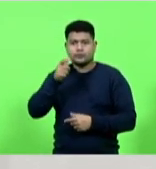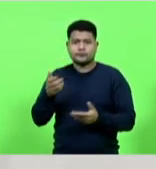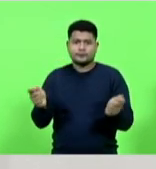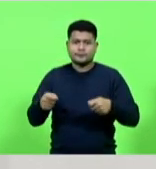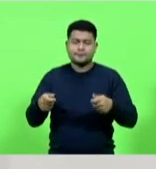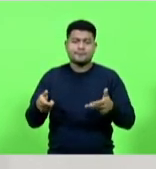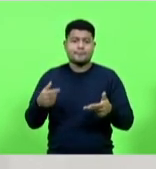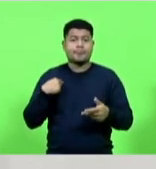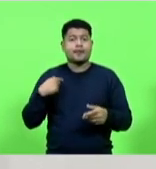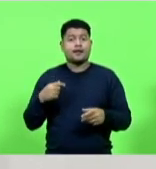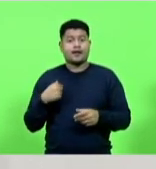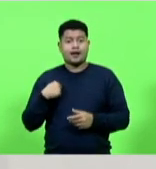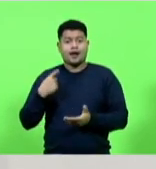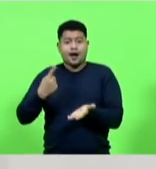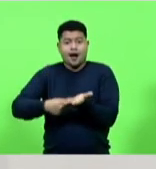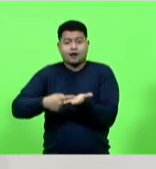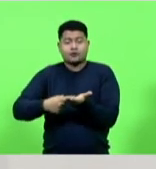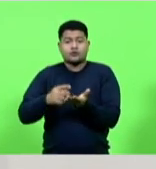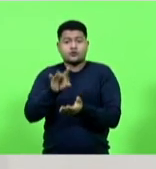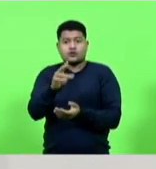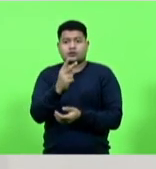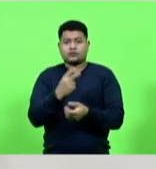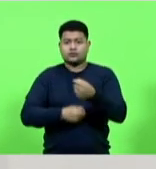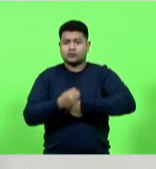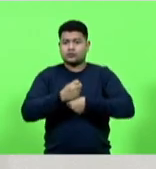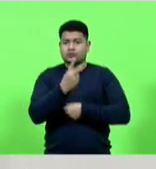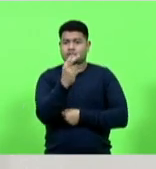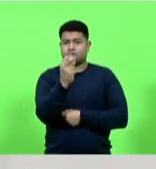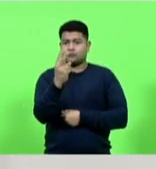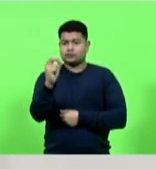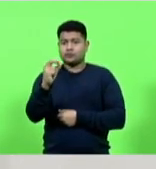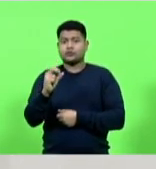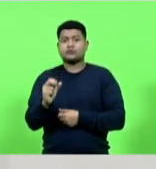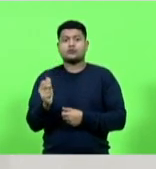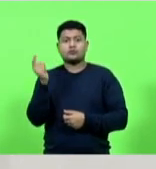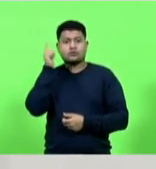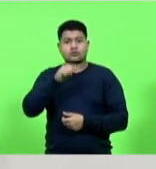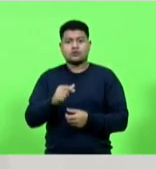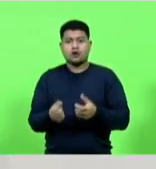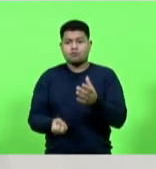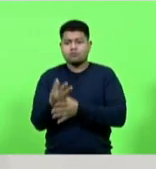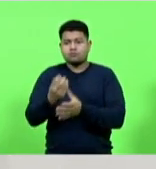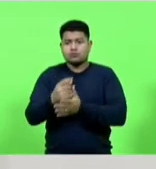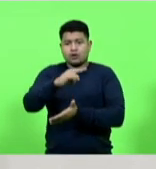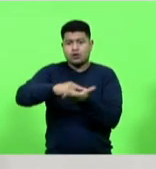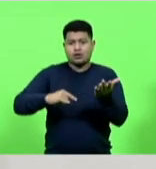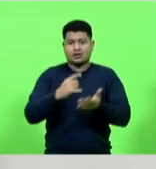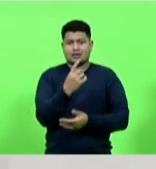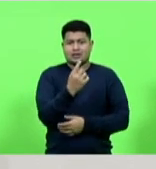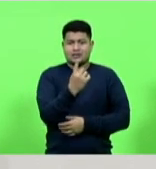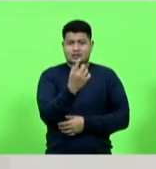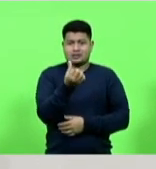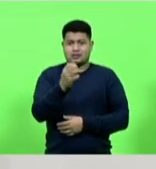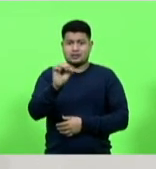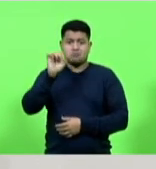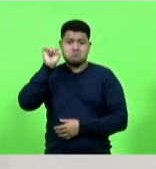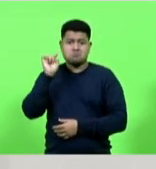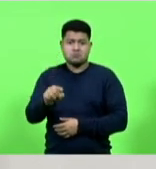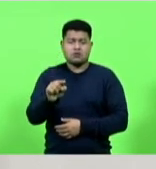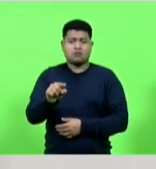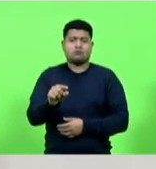convênio que só em 2020 originou mais de 170 mil documentos entre notas fiscais certidões e demais